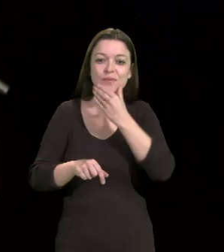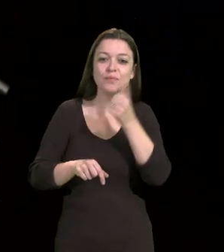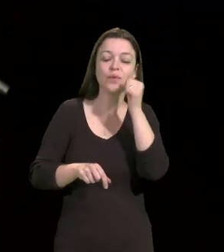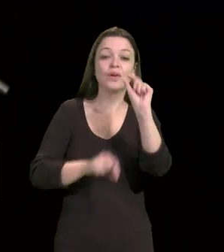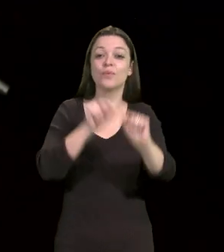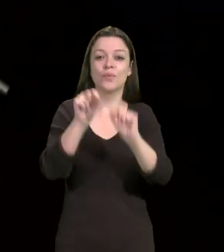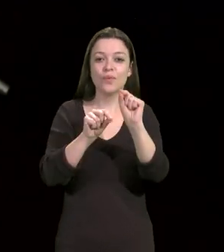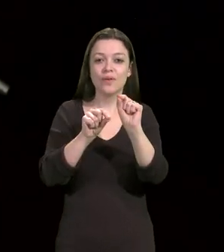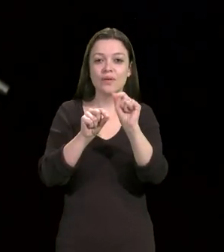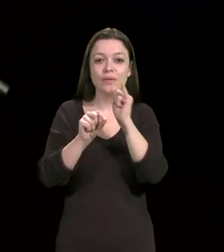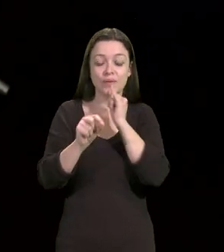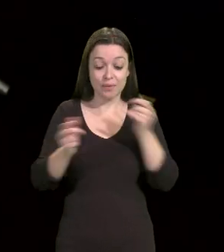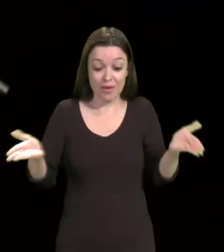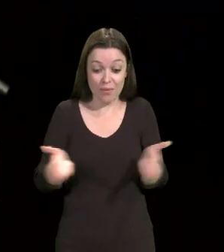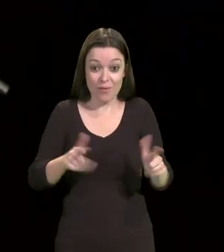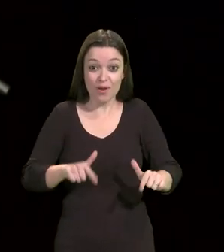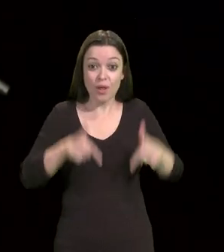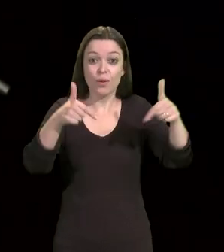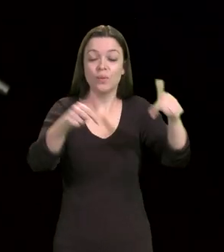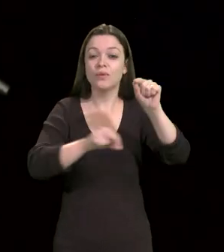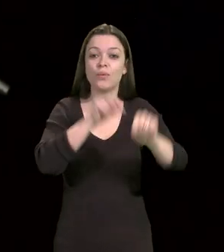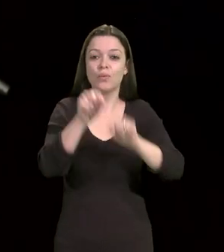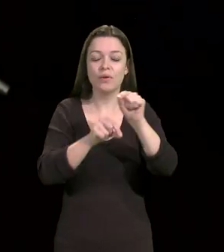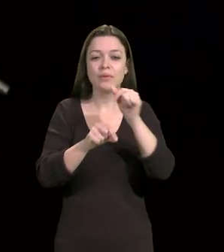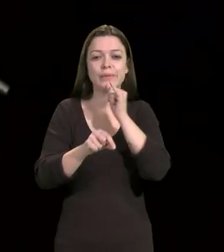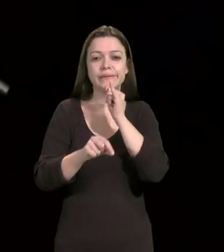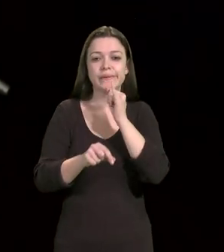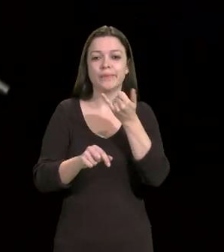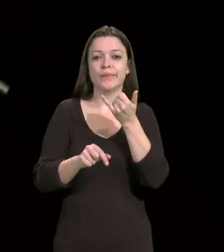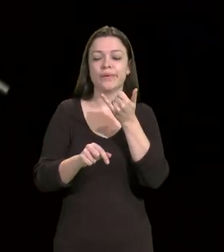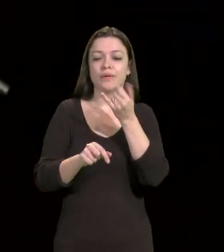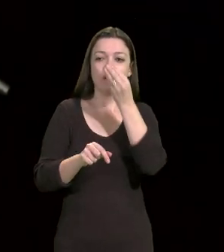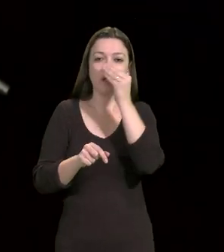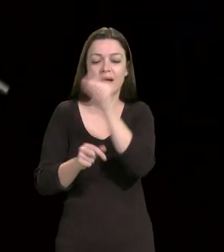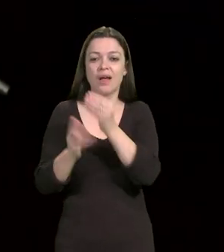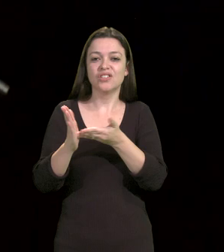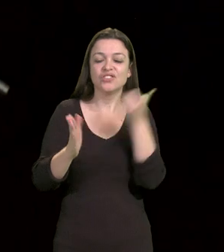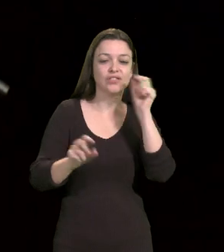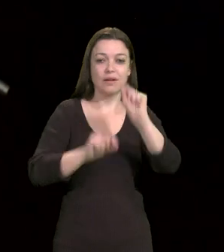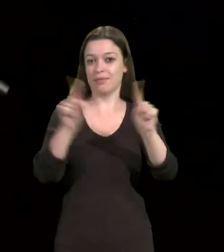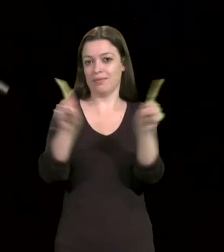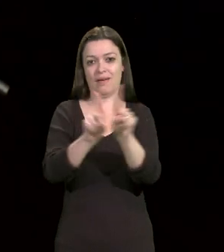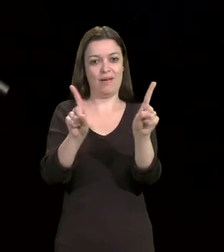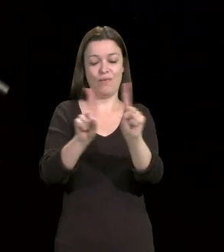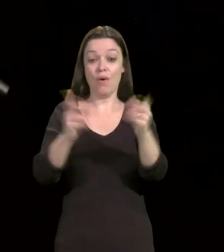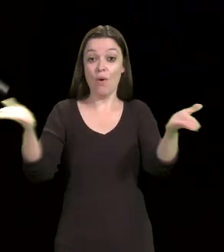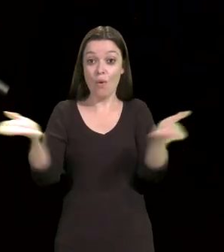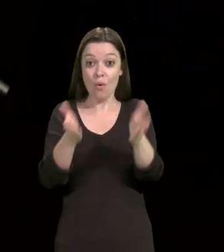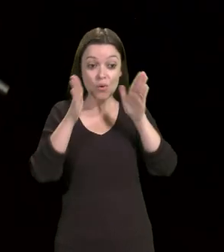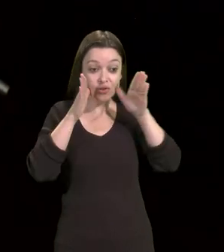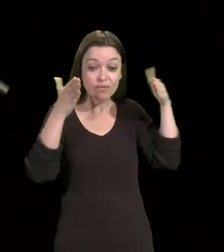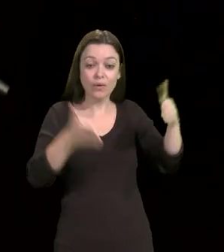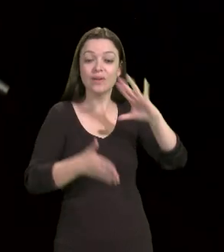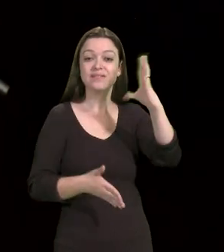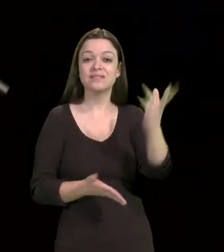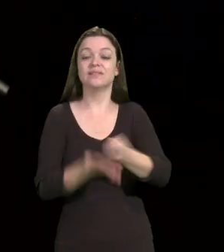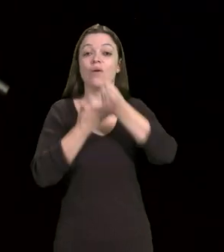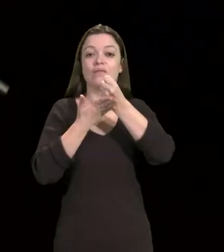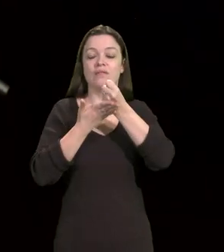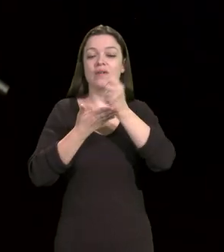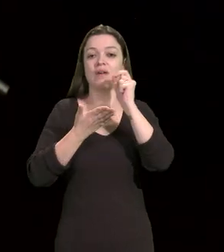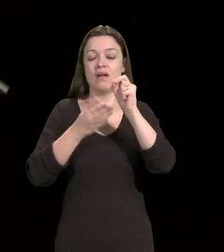deixar para essa luta toda a diferença de lado. Hoje, o nosso foco é salvar a Universidade Pública.